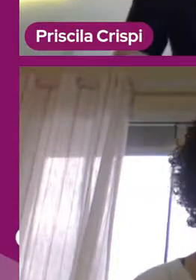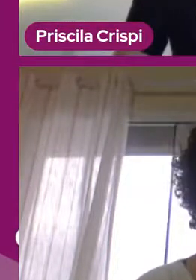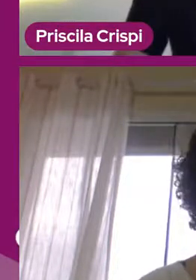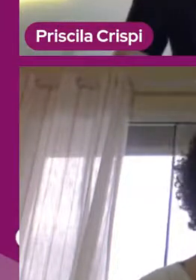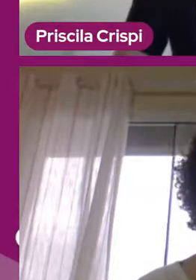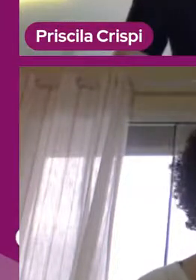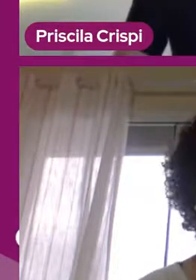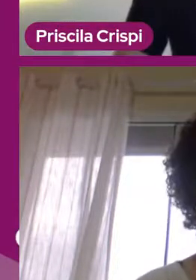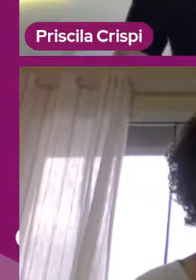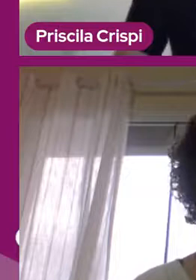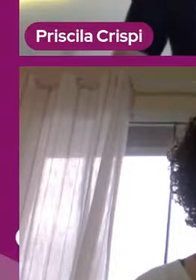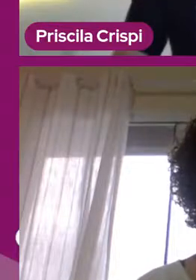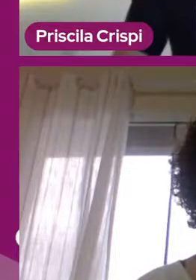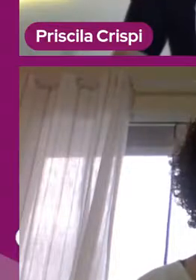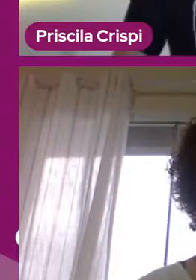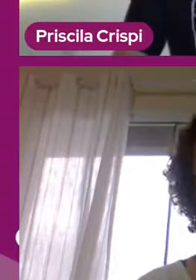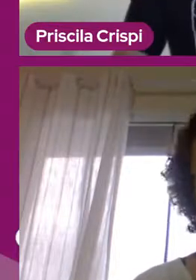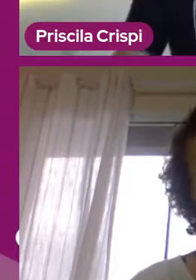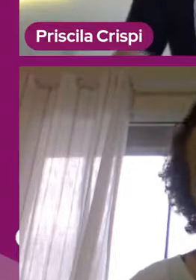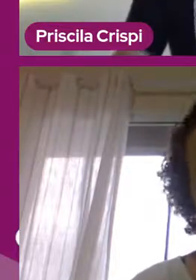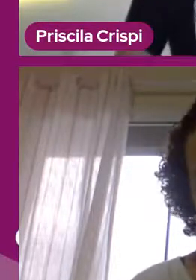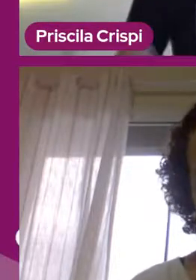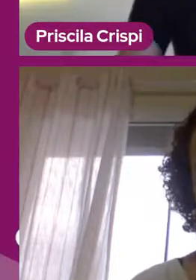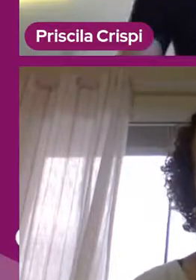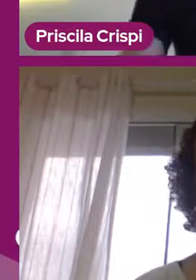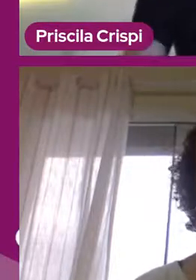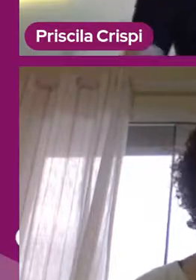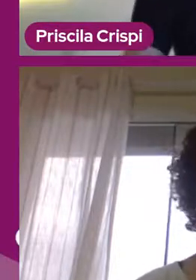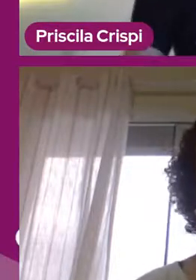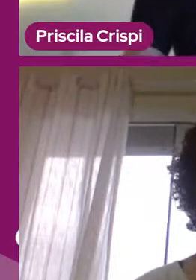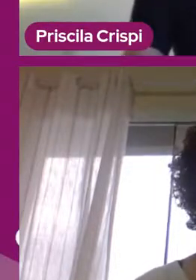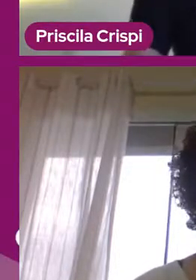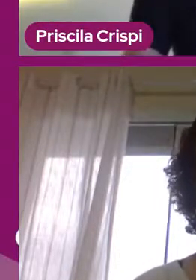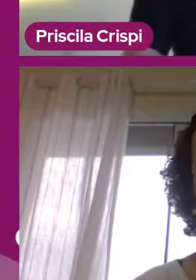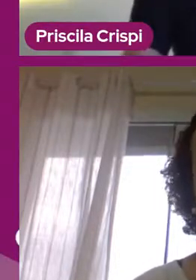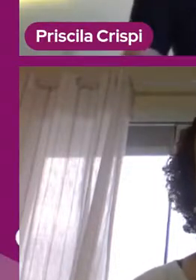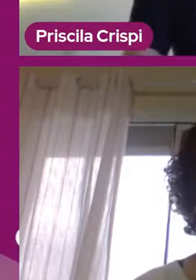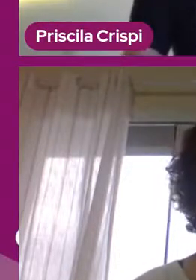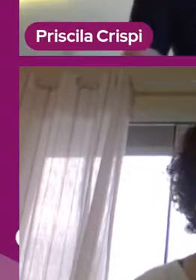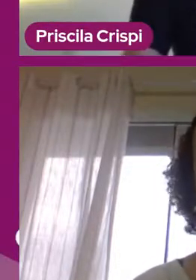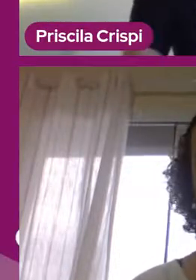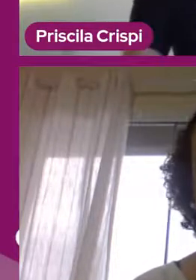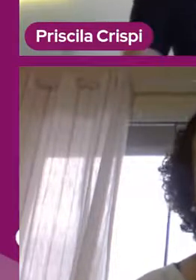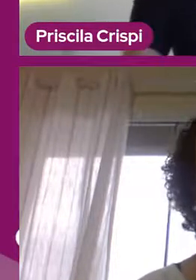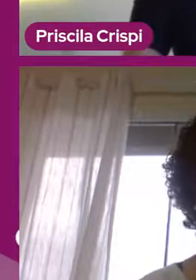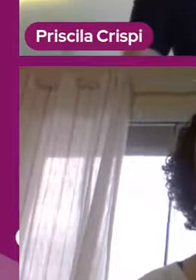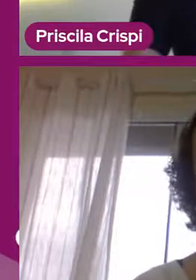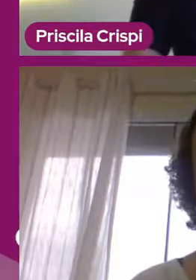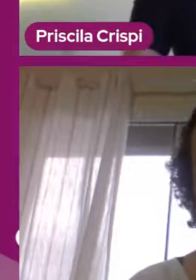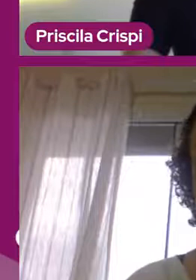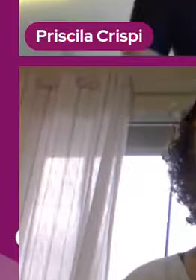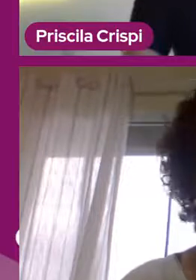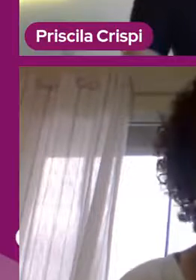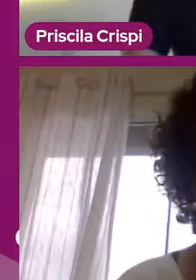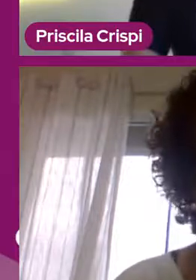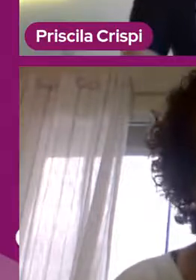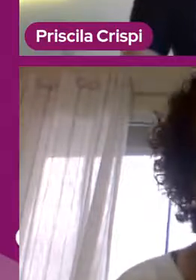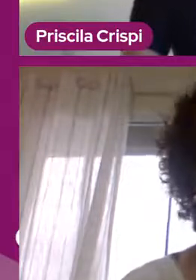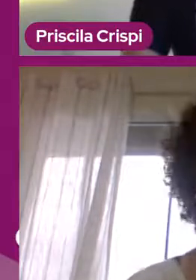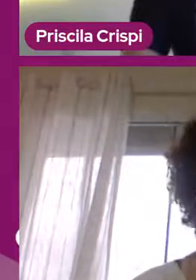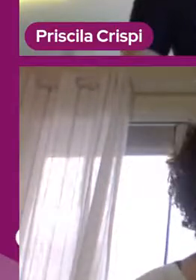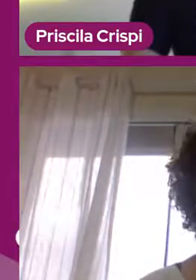curiosidade, pela descoberta. Então, acho que a ciência é um caminho que traz isso para a educação. E é muito